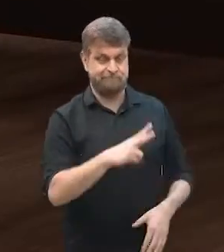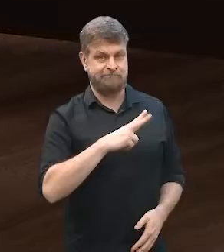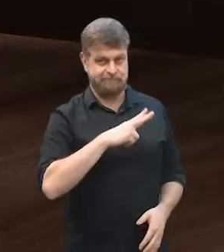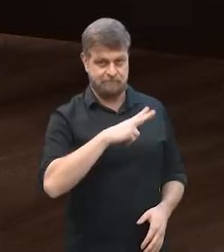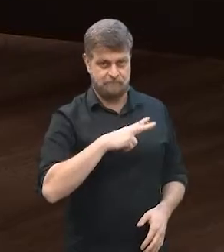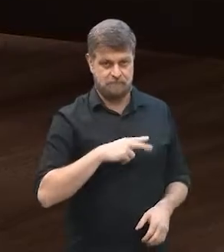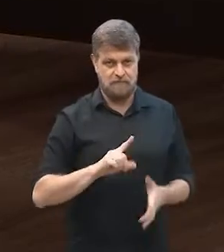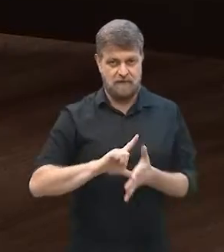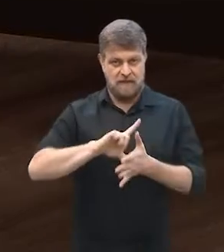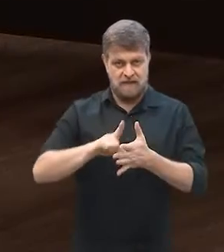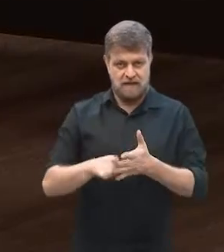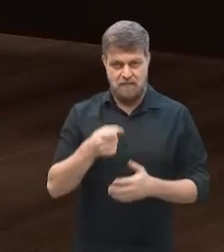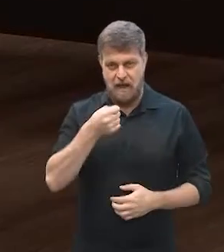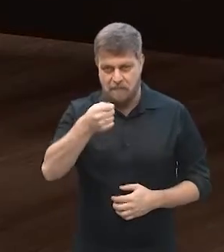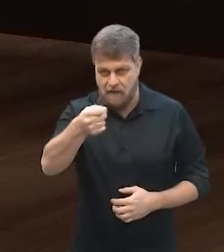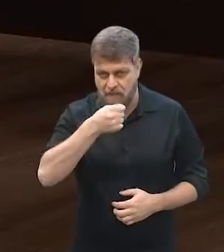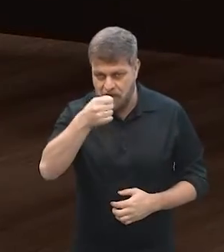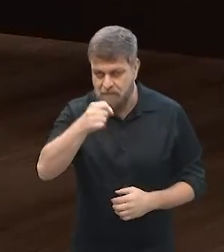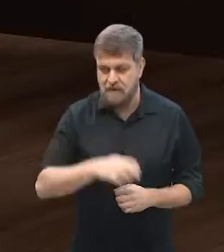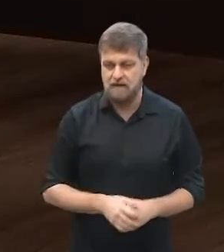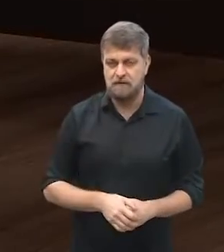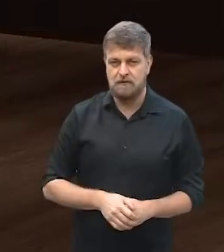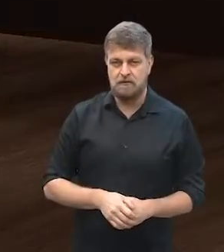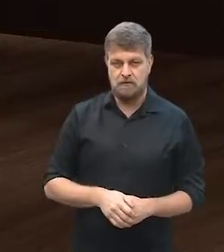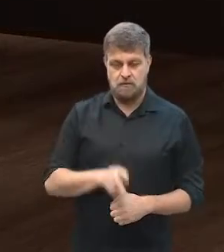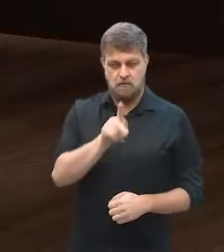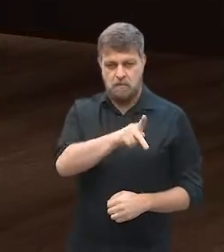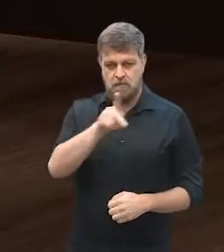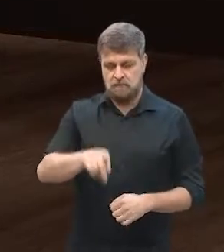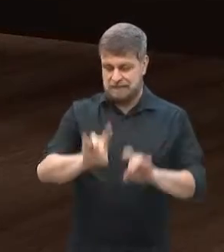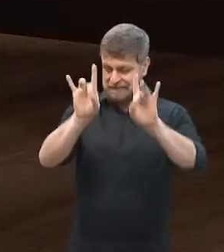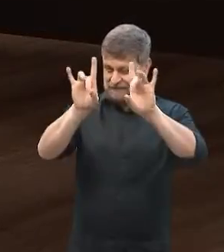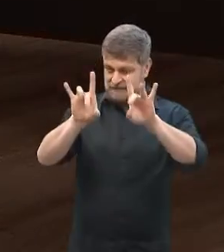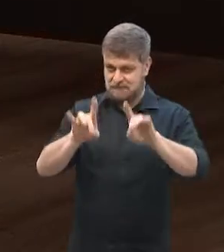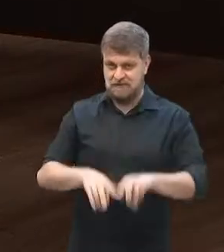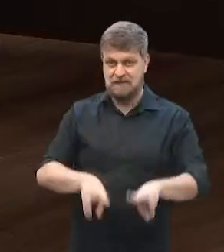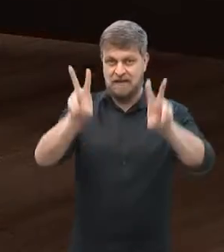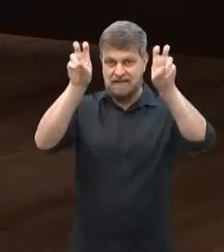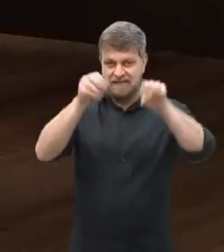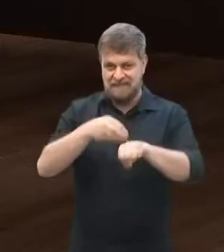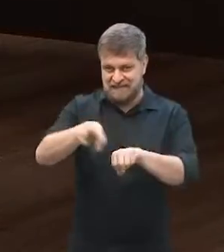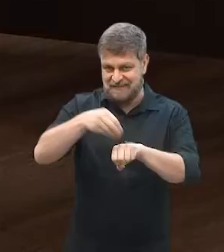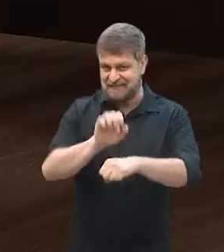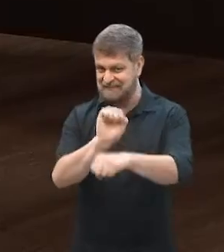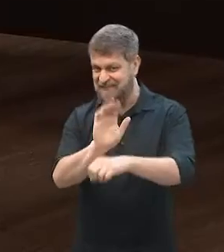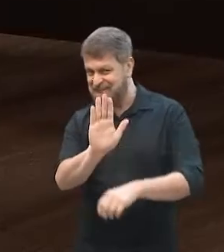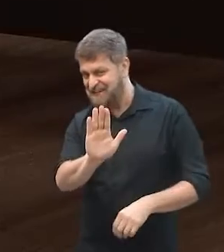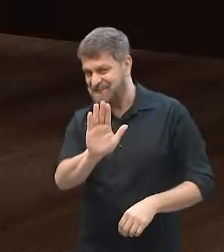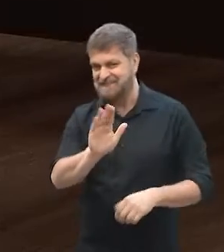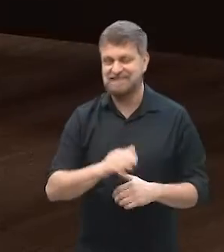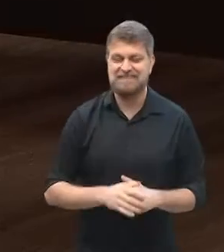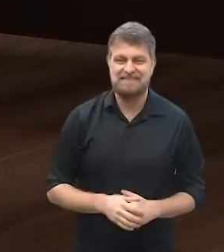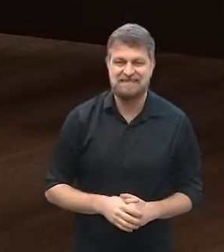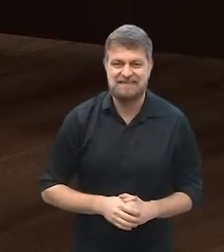conversar no próximo bloco com um especialista falando justamente sobre essas dicas. Até já!